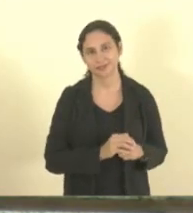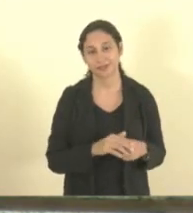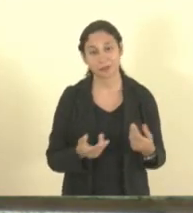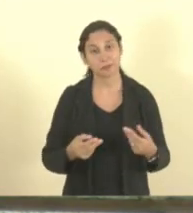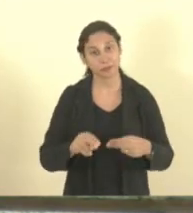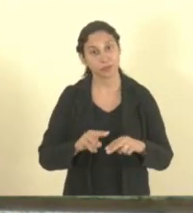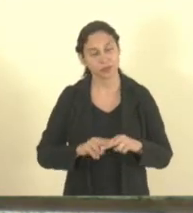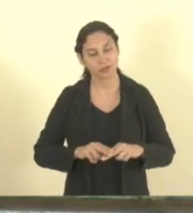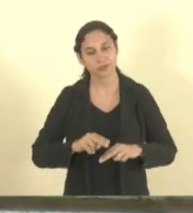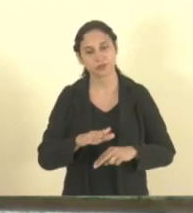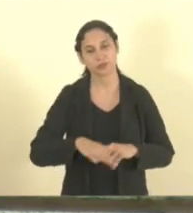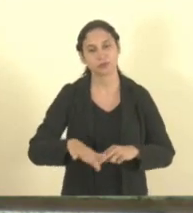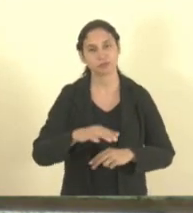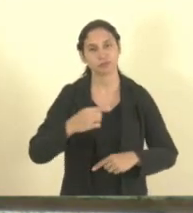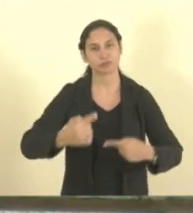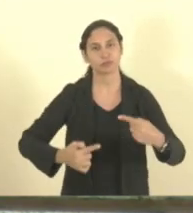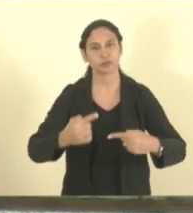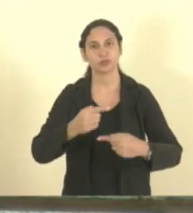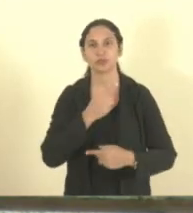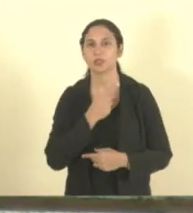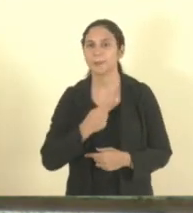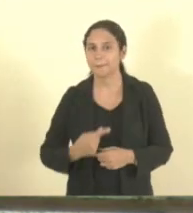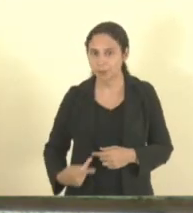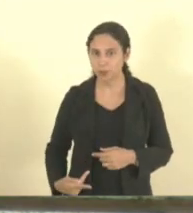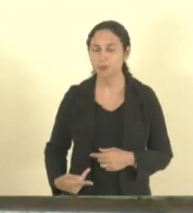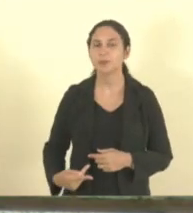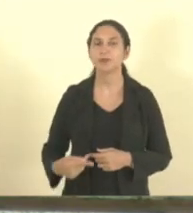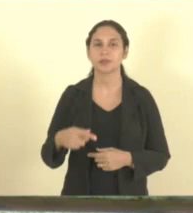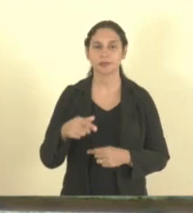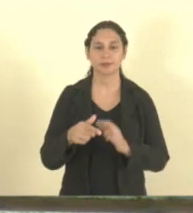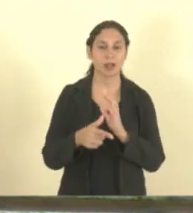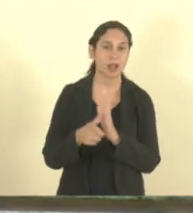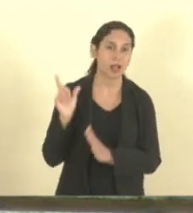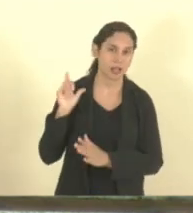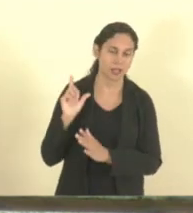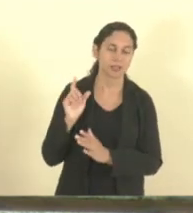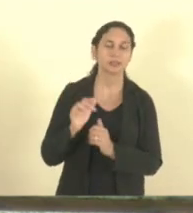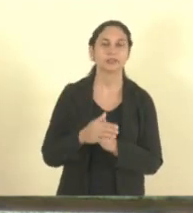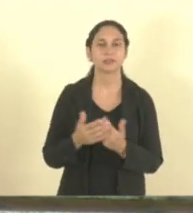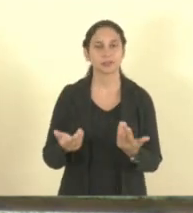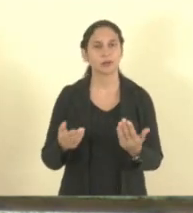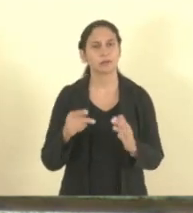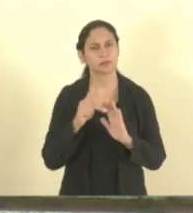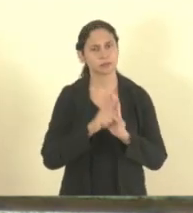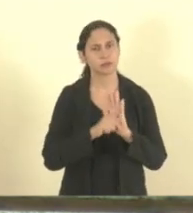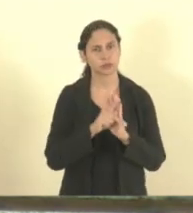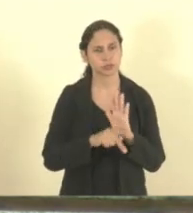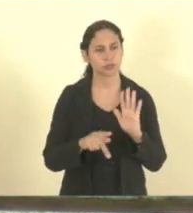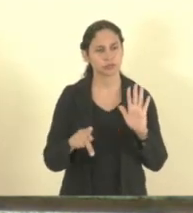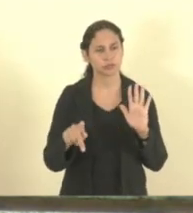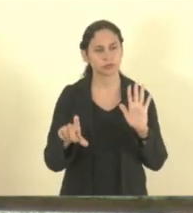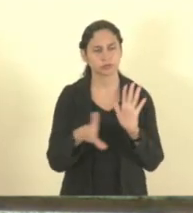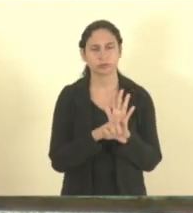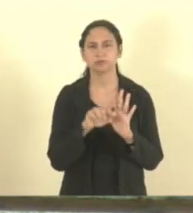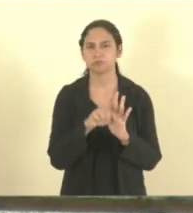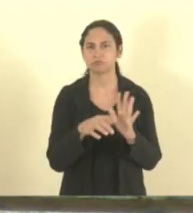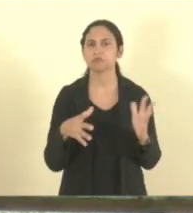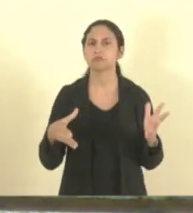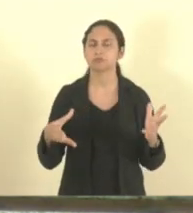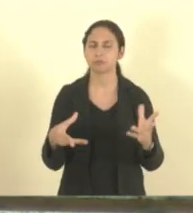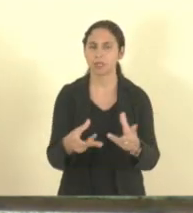Ou seja, ele faz exatamente a política pública inversa do interior. Então, o projeto do deputado Bruno é fantástico.